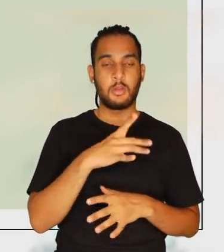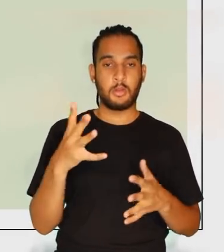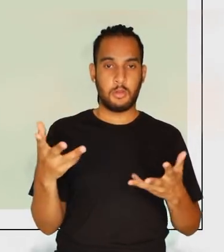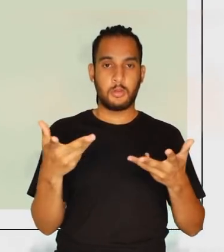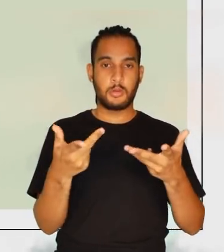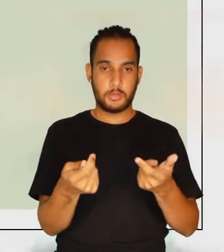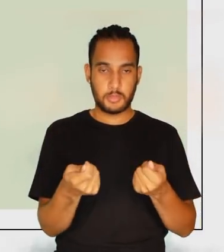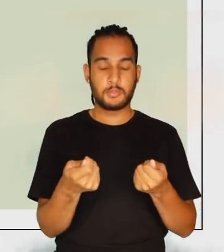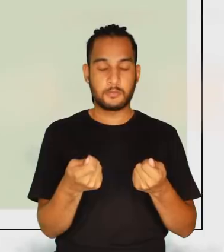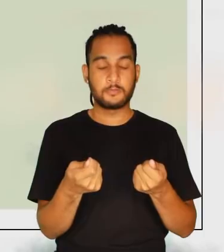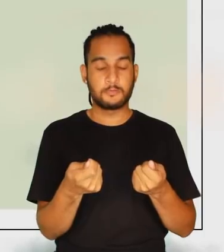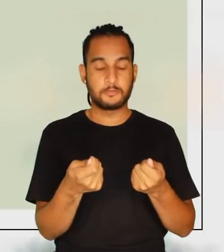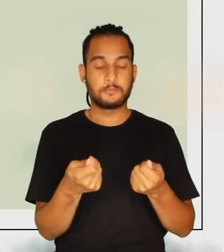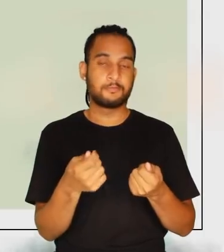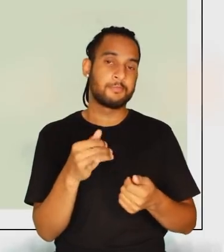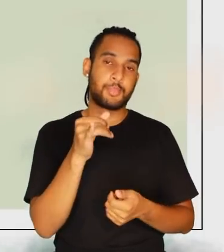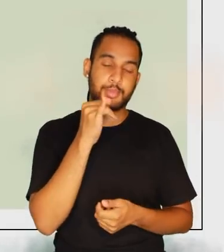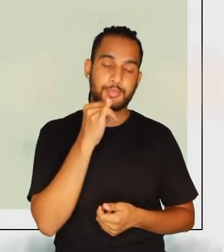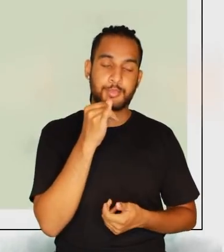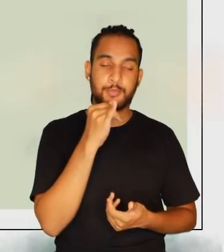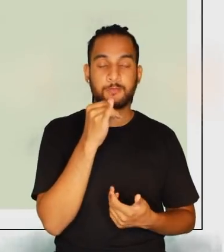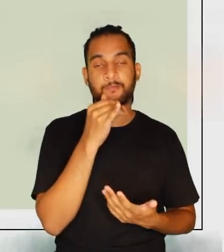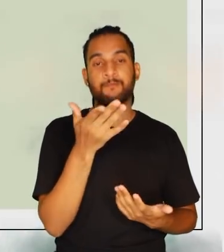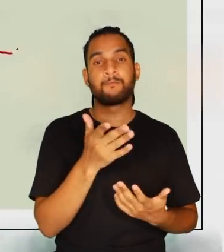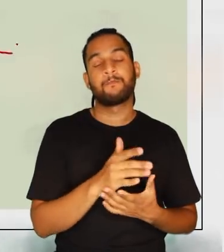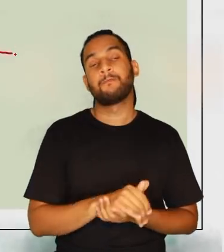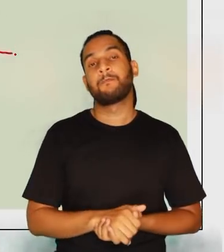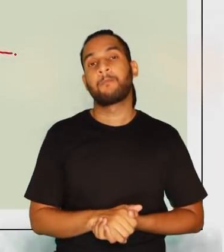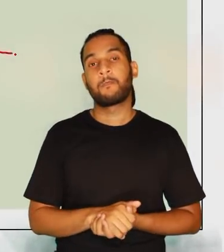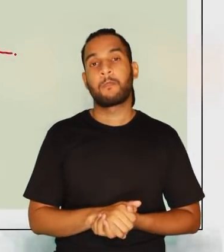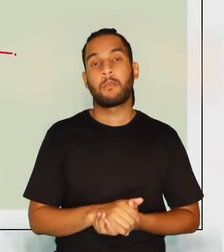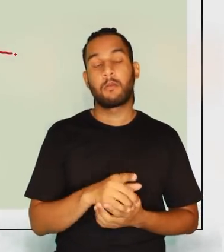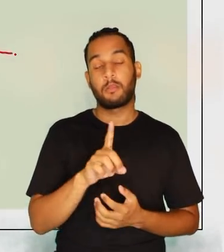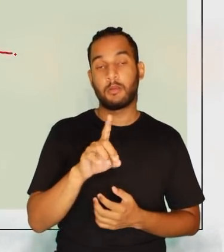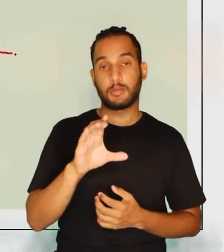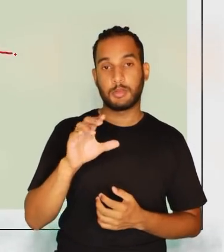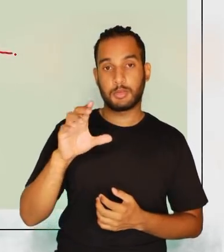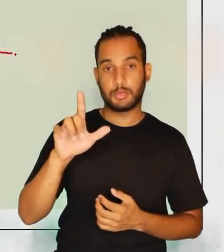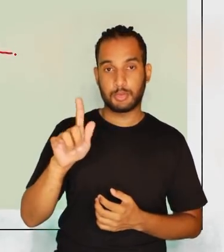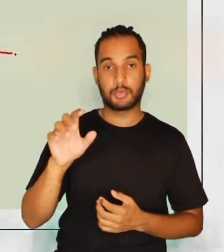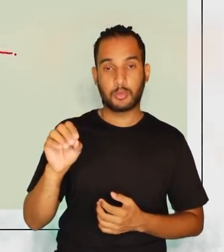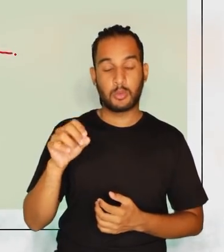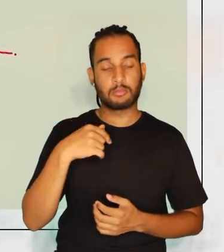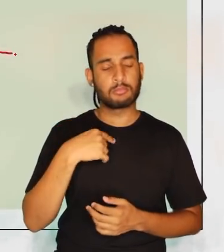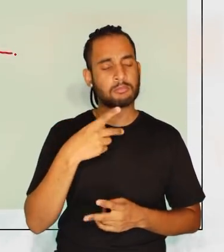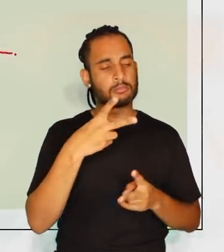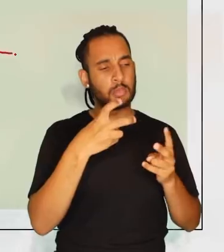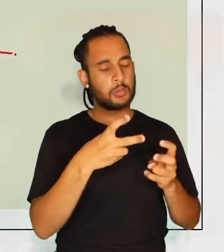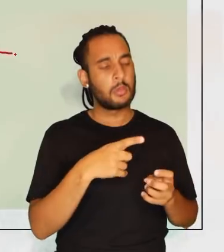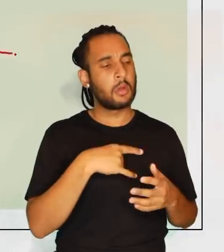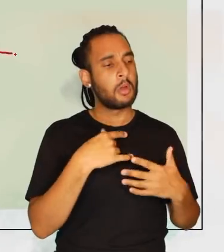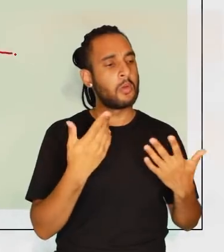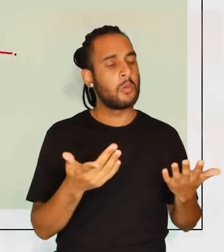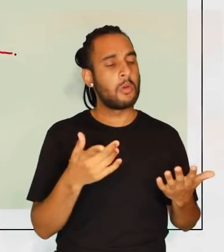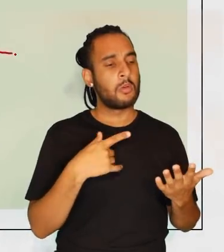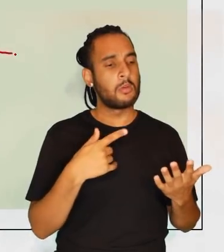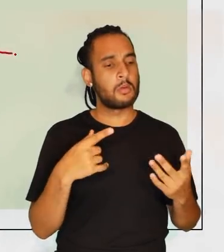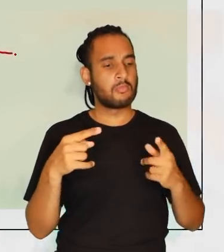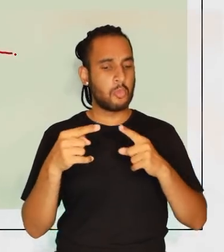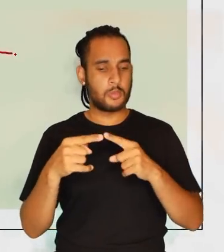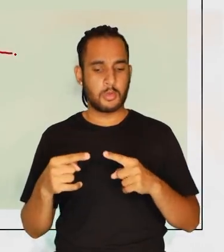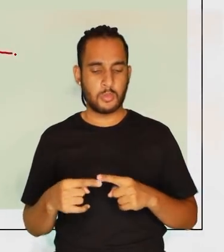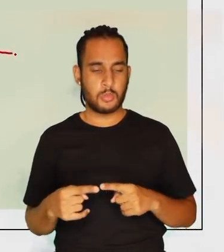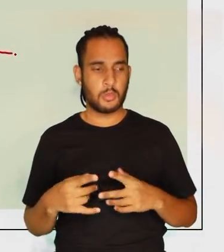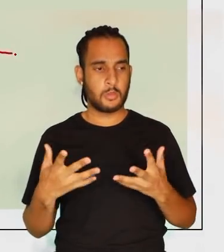se você trouxer essas habilidades, você vai lá, por exemplo, no DCG ampliado e verifica essas